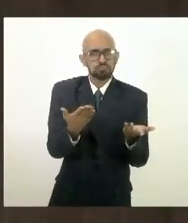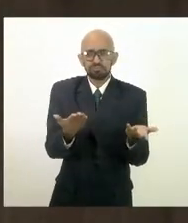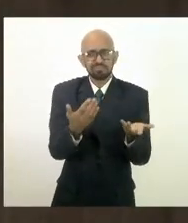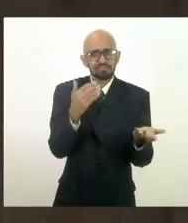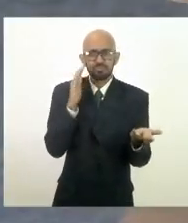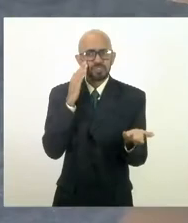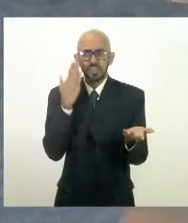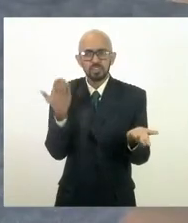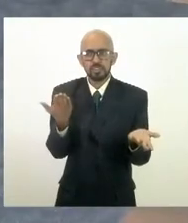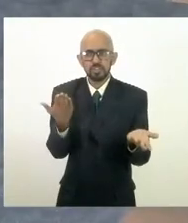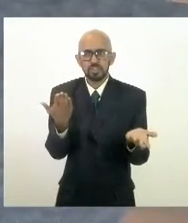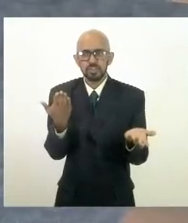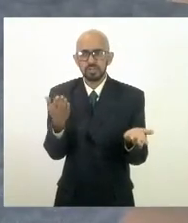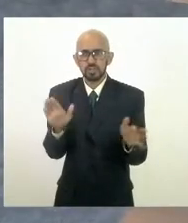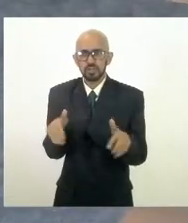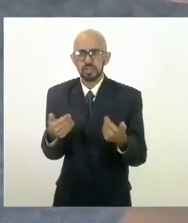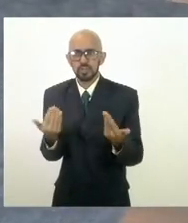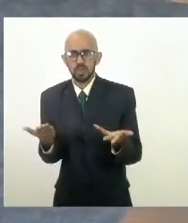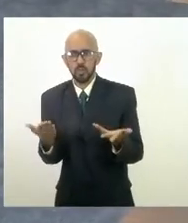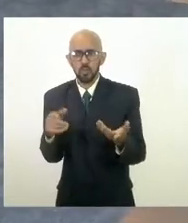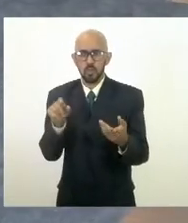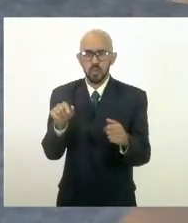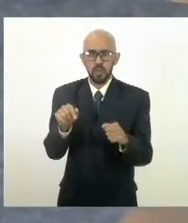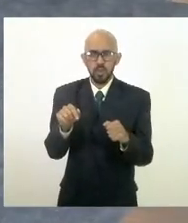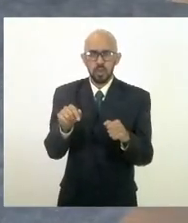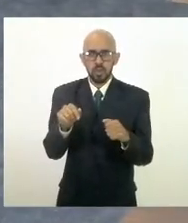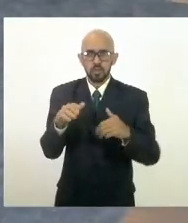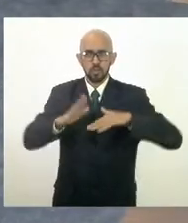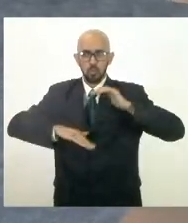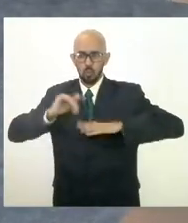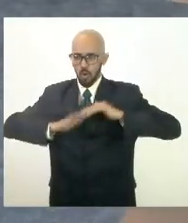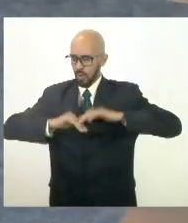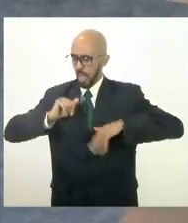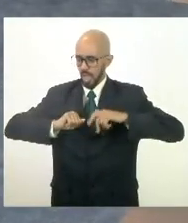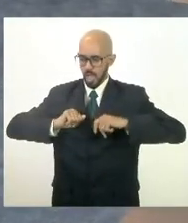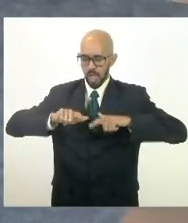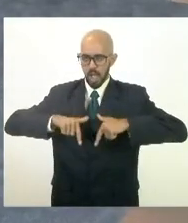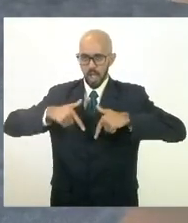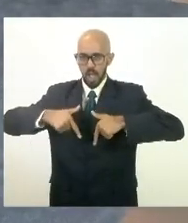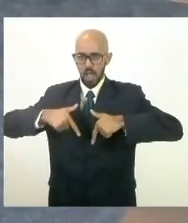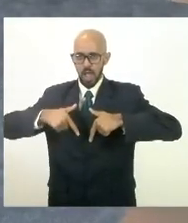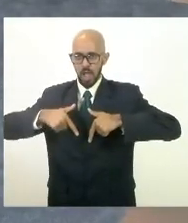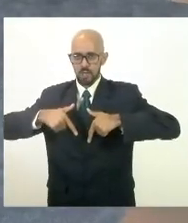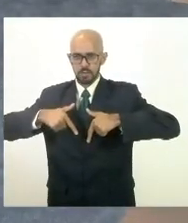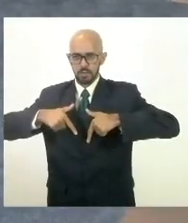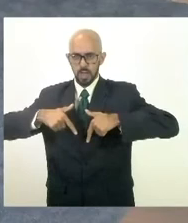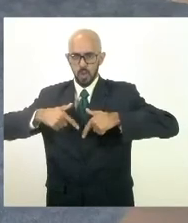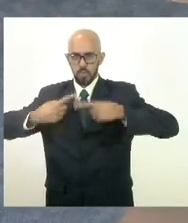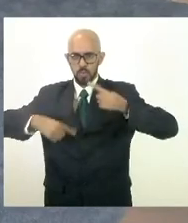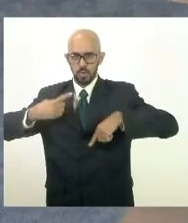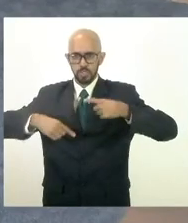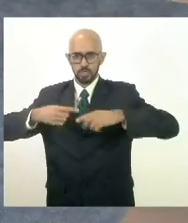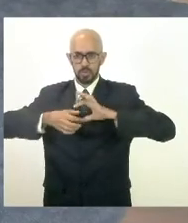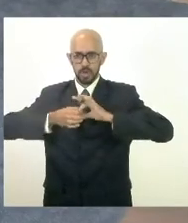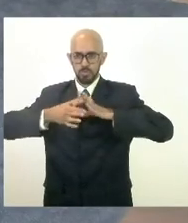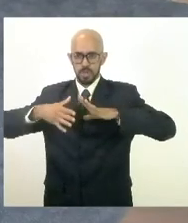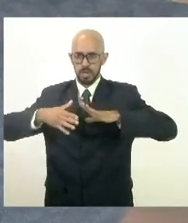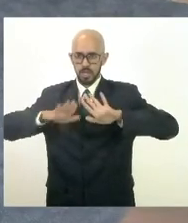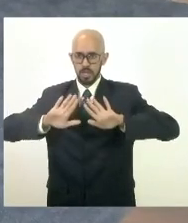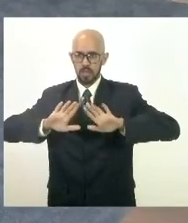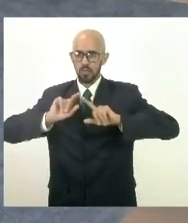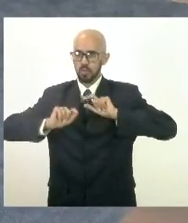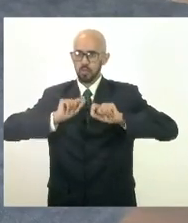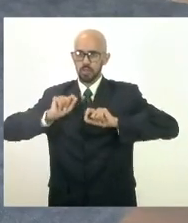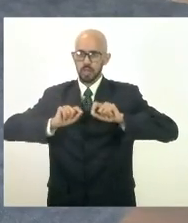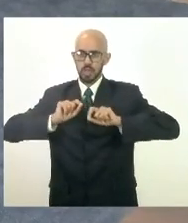bom independente do agente político que tem o poder de liberar a obra a população não pode pagar esse preço